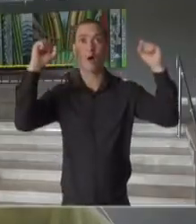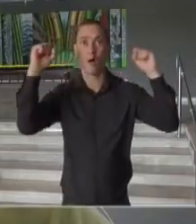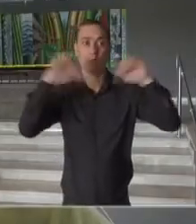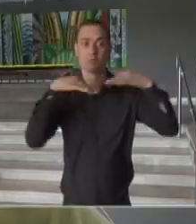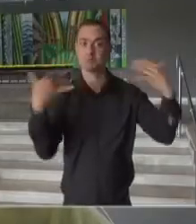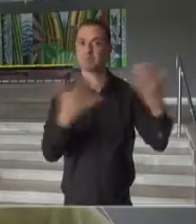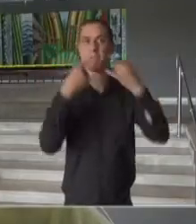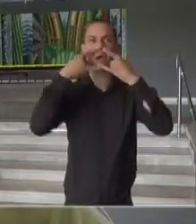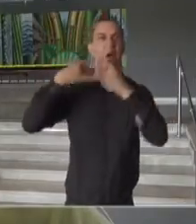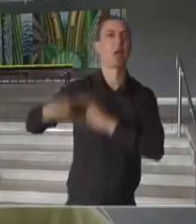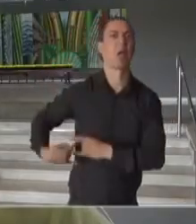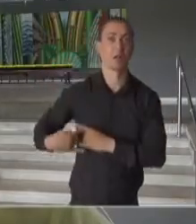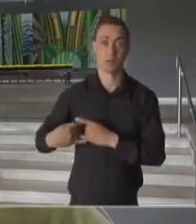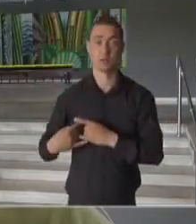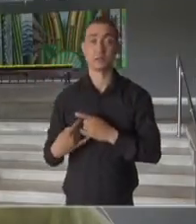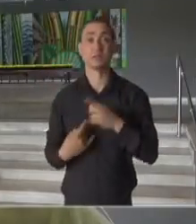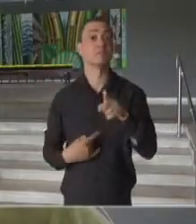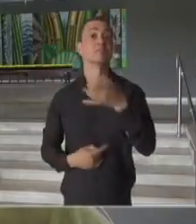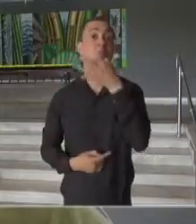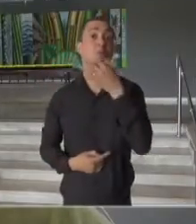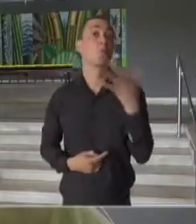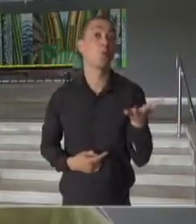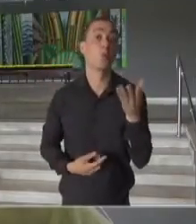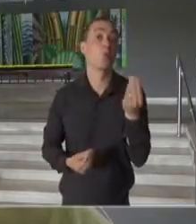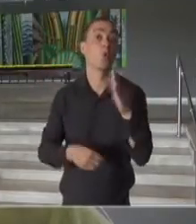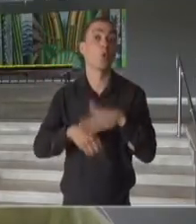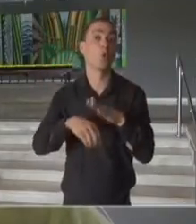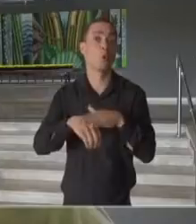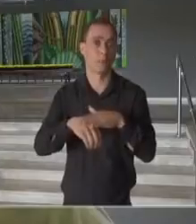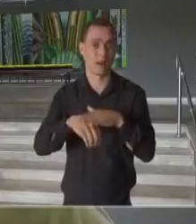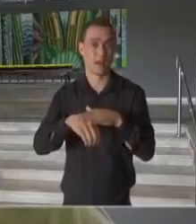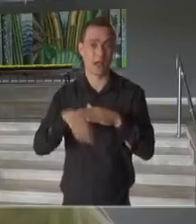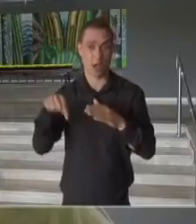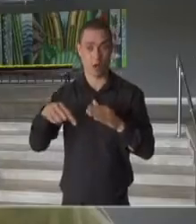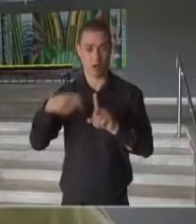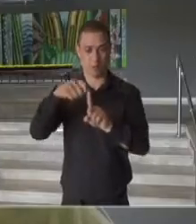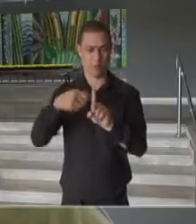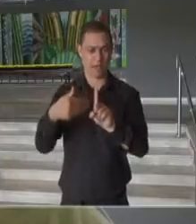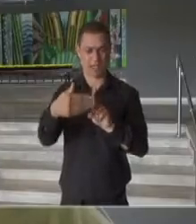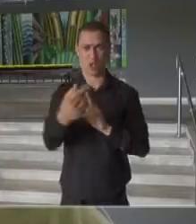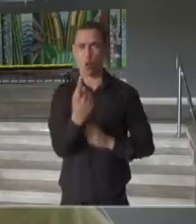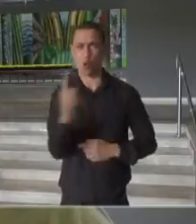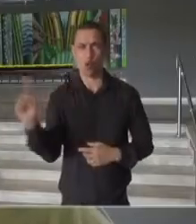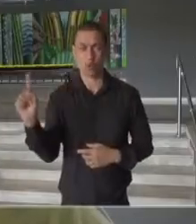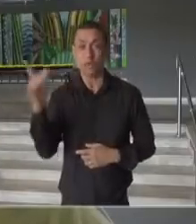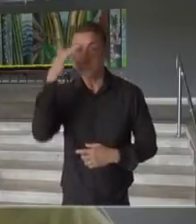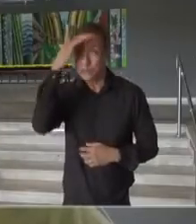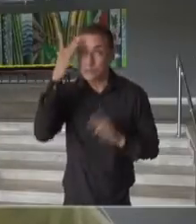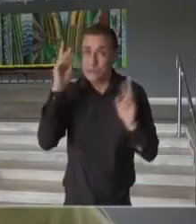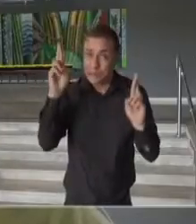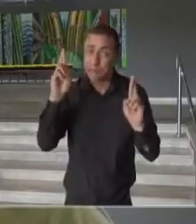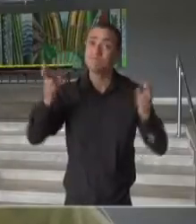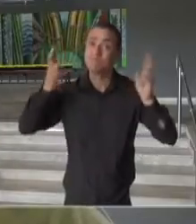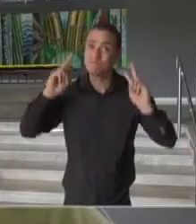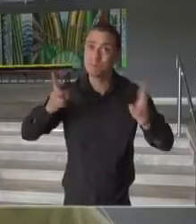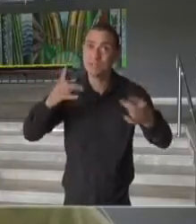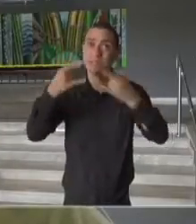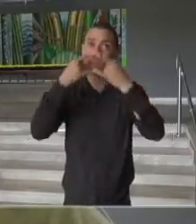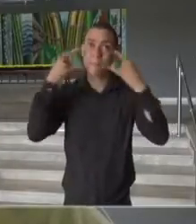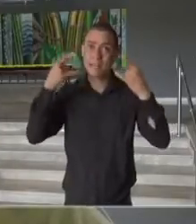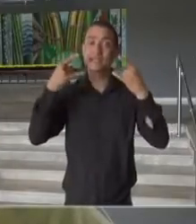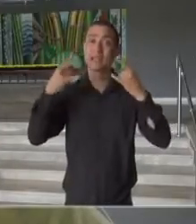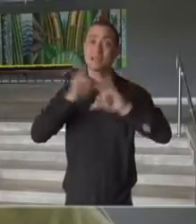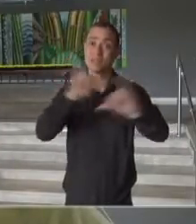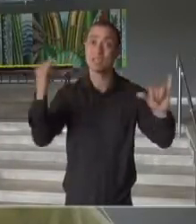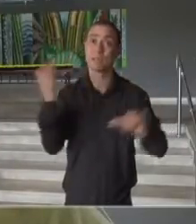já sem máscara. O que vocês pretendem fazer para que, nesse último mês que seja, as pessoas ainda mantenham esse uso, exatamente